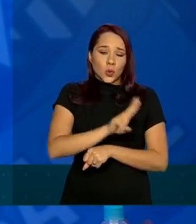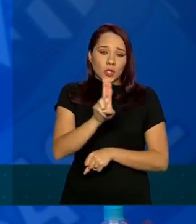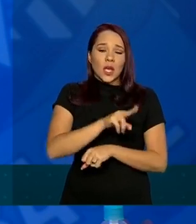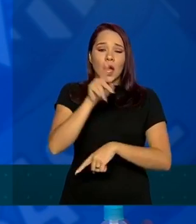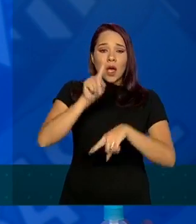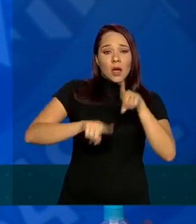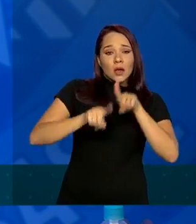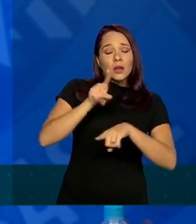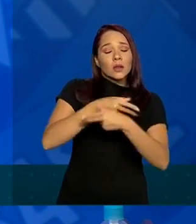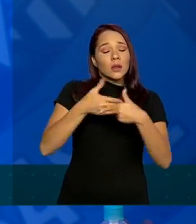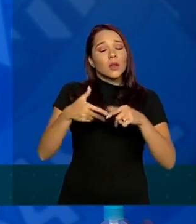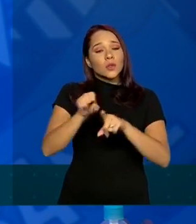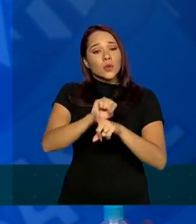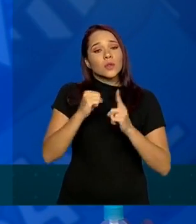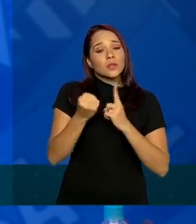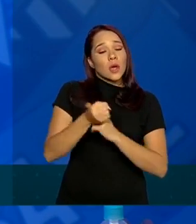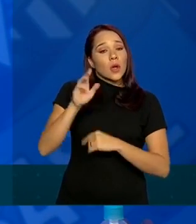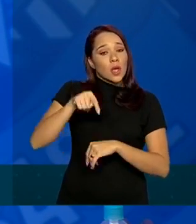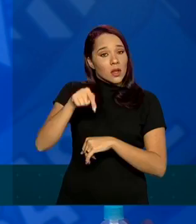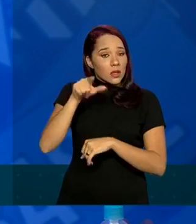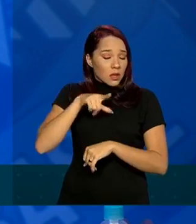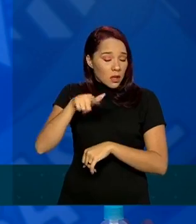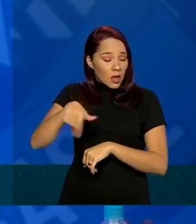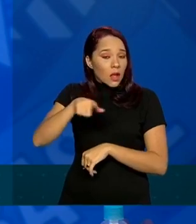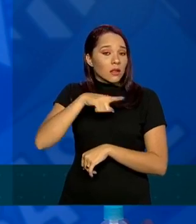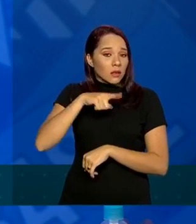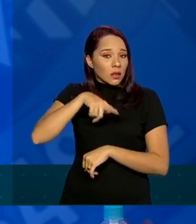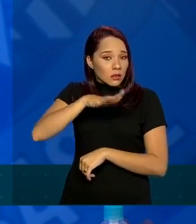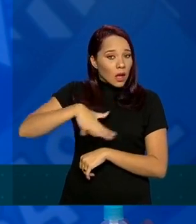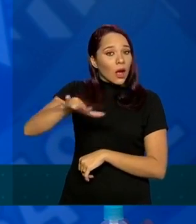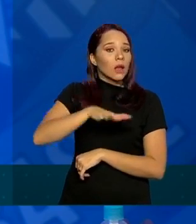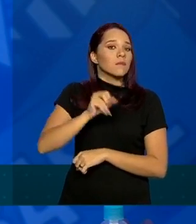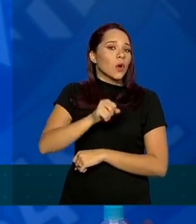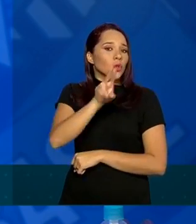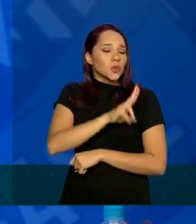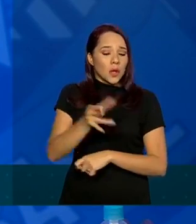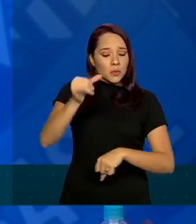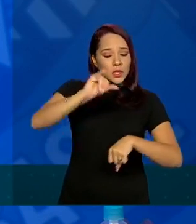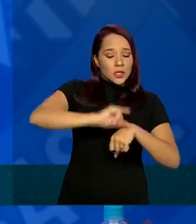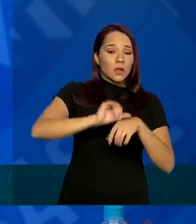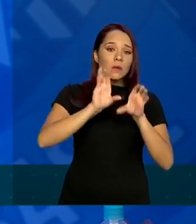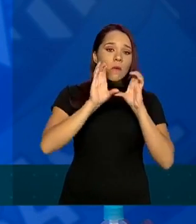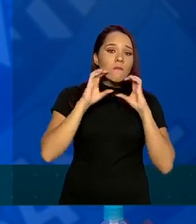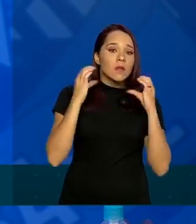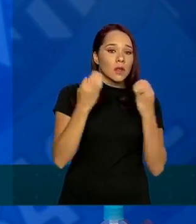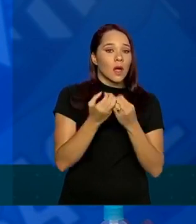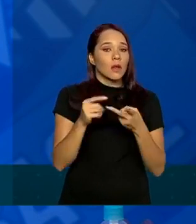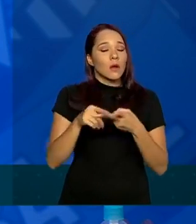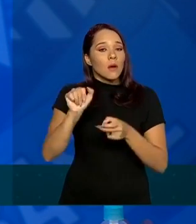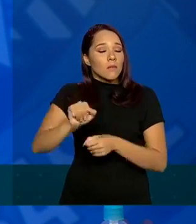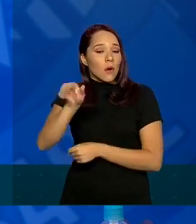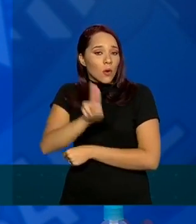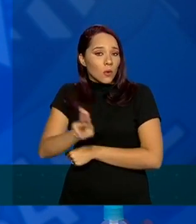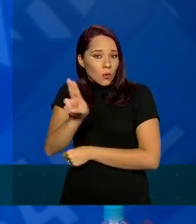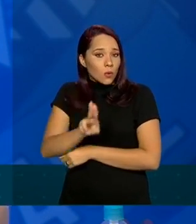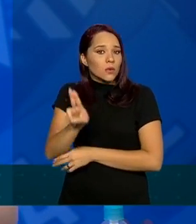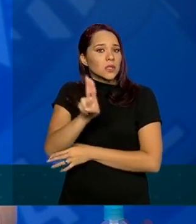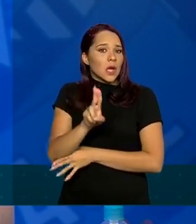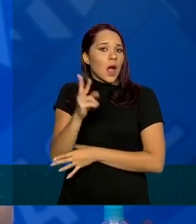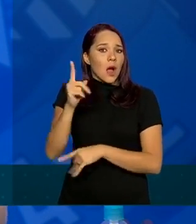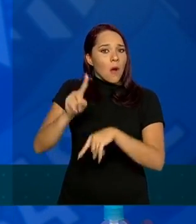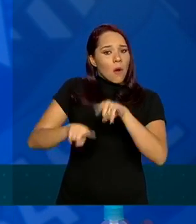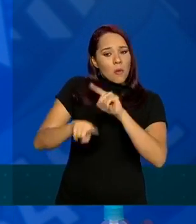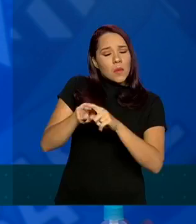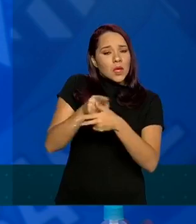equipamento social que ele tem na área. Ele pode utilizar um centro comunitário, ele pode utilizar um